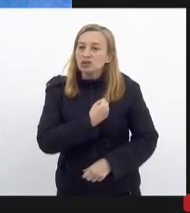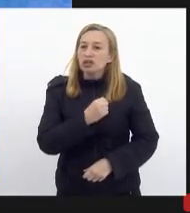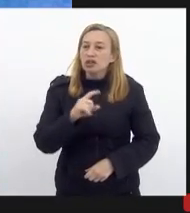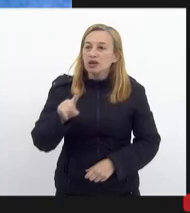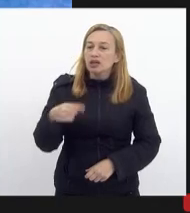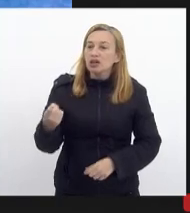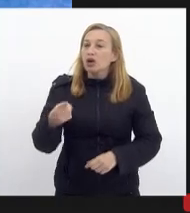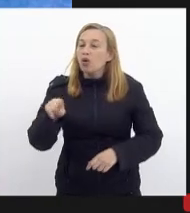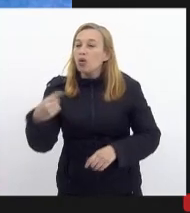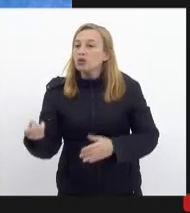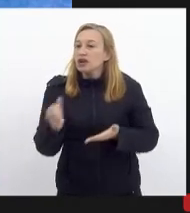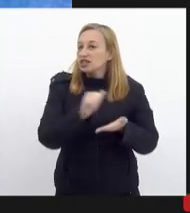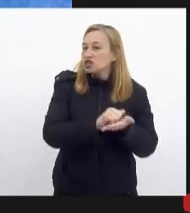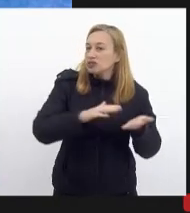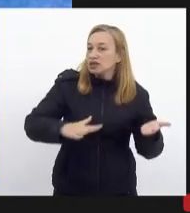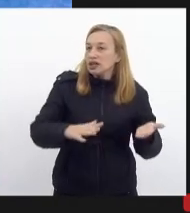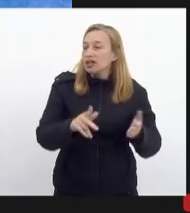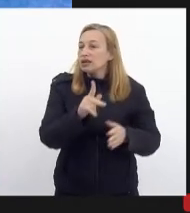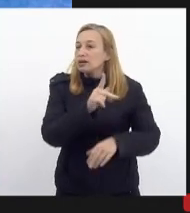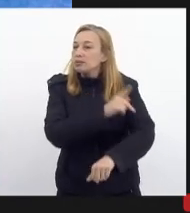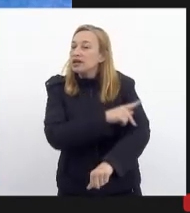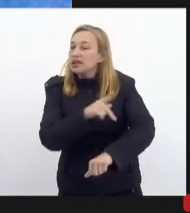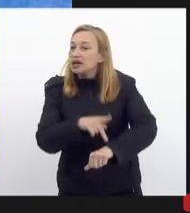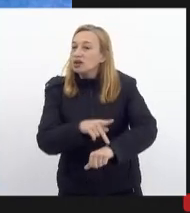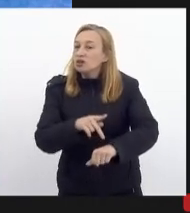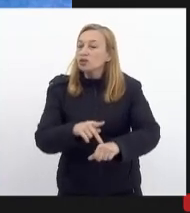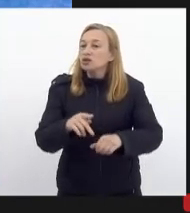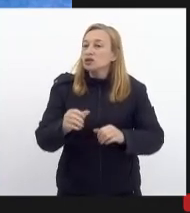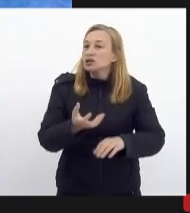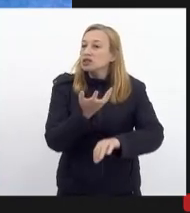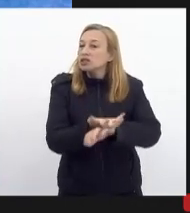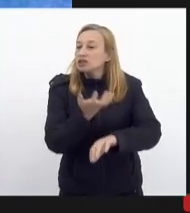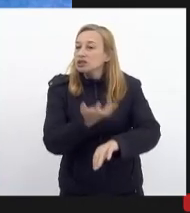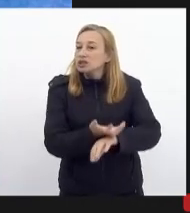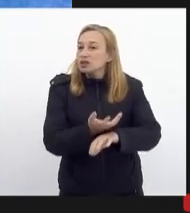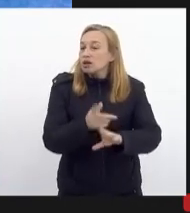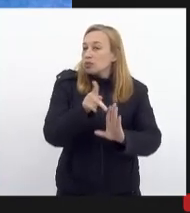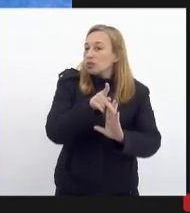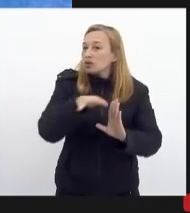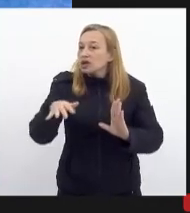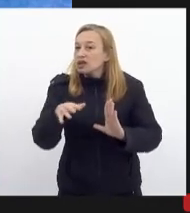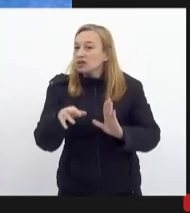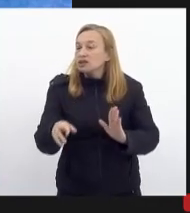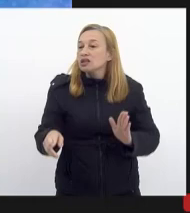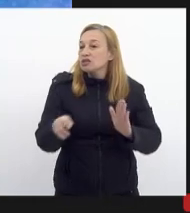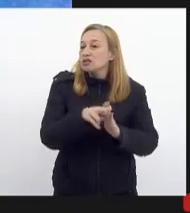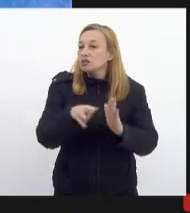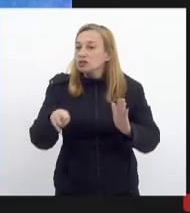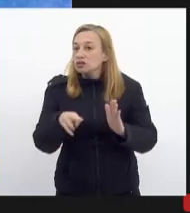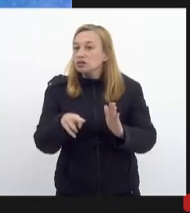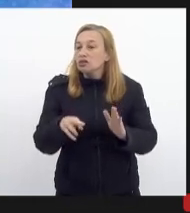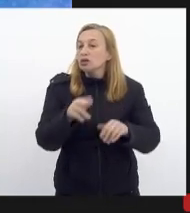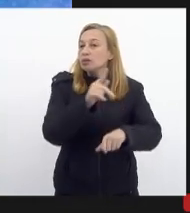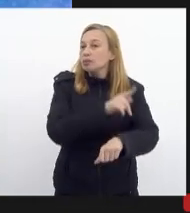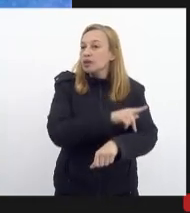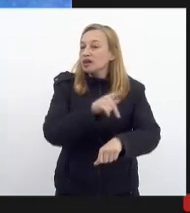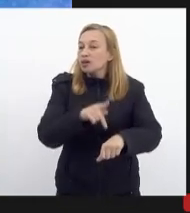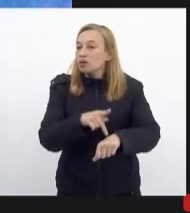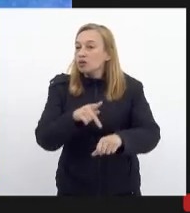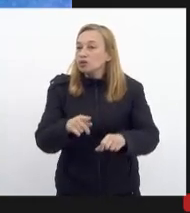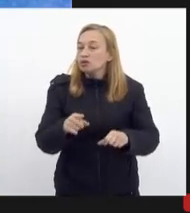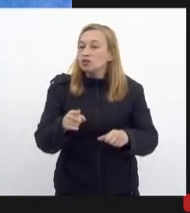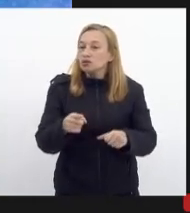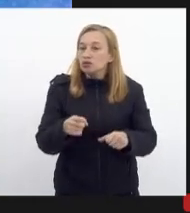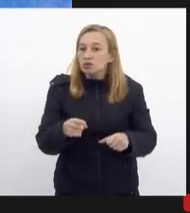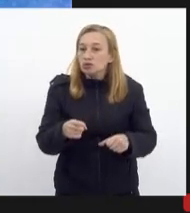pedagógica, direcionada à disciplina, seguindo a portaria e as resoluções que regem o pedagógico conforme o prático